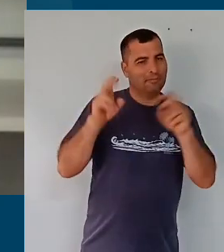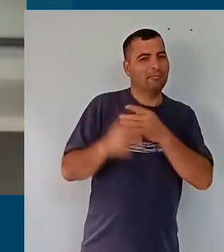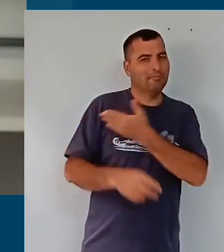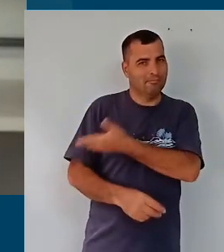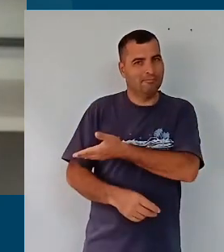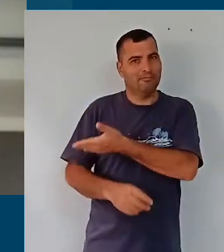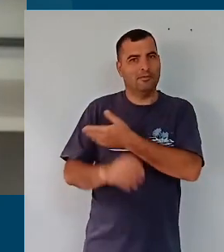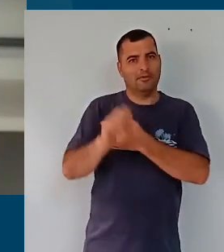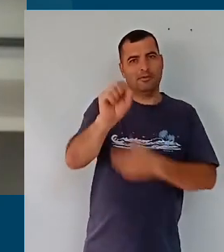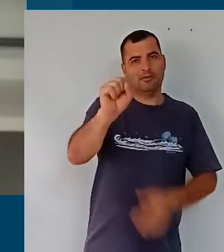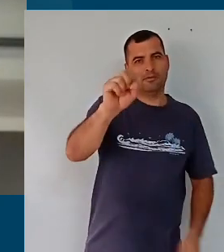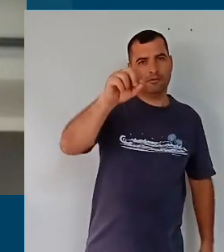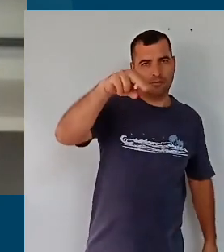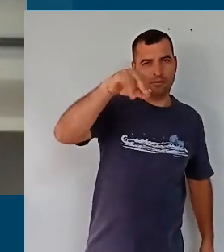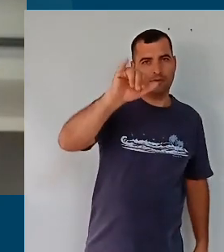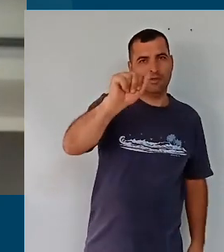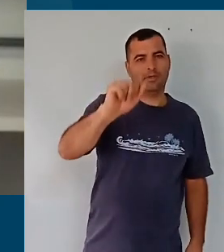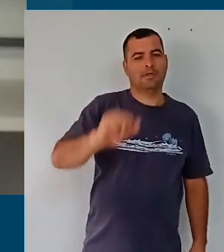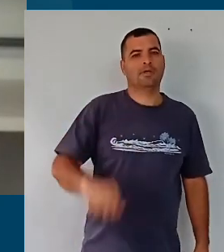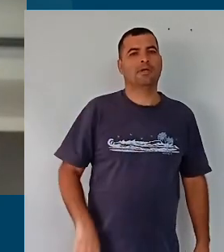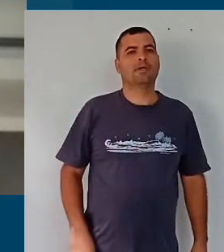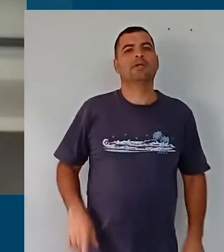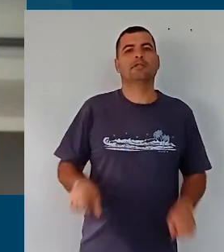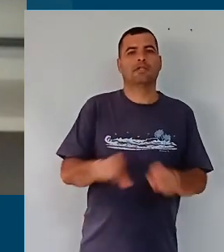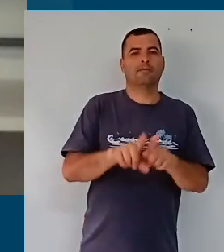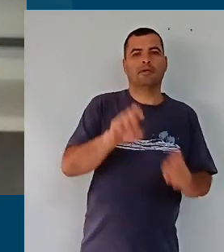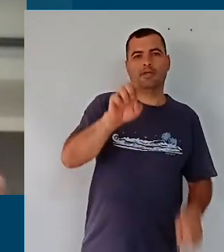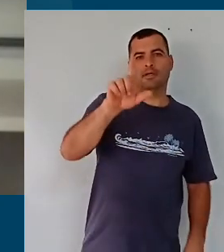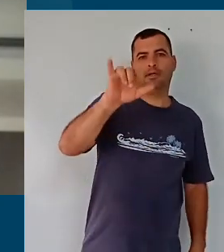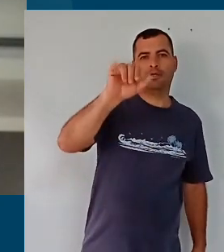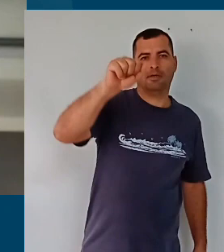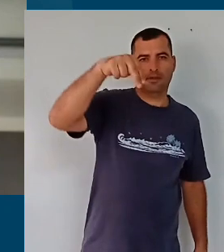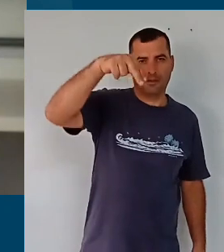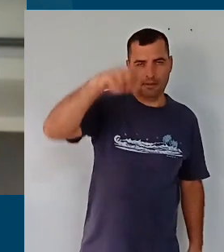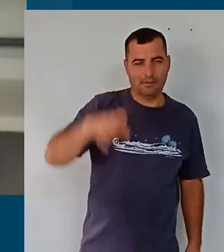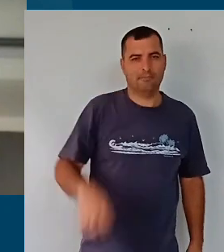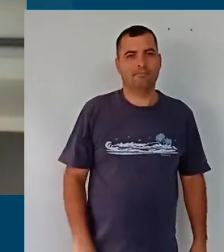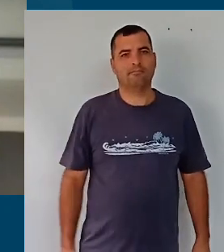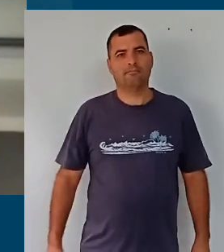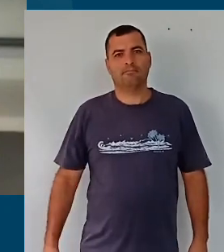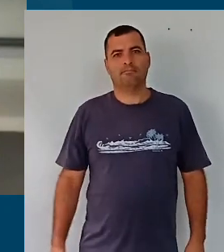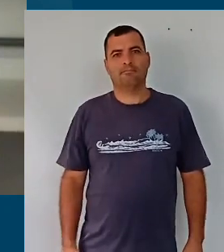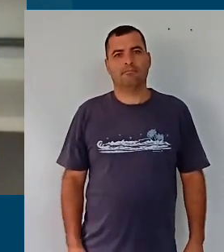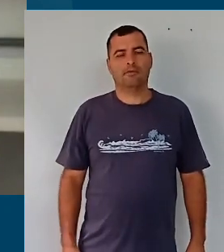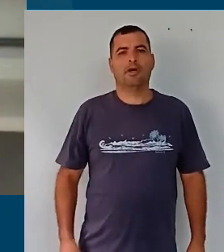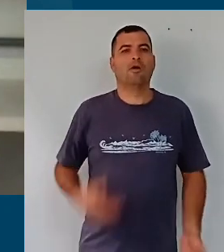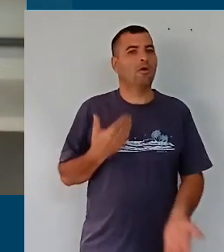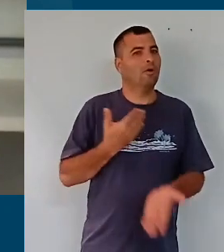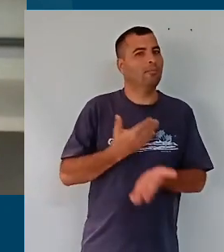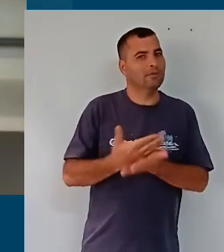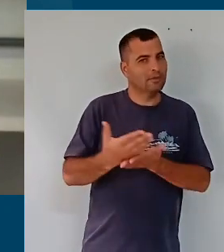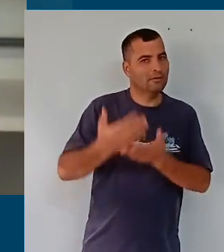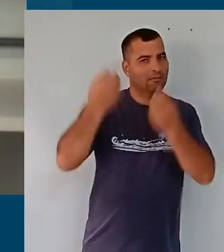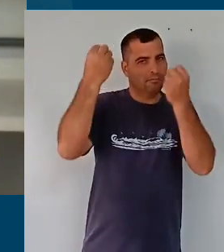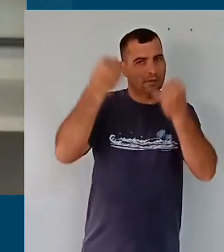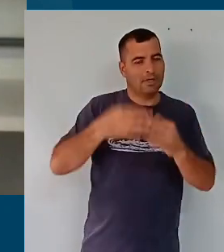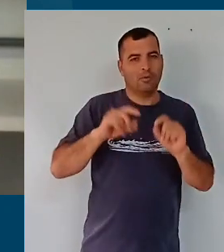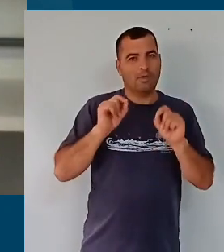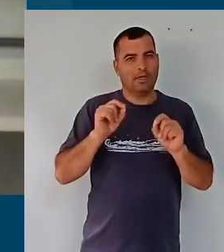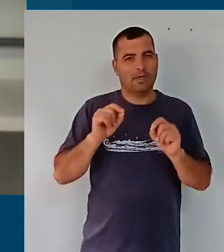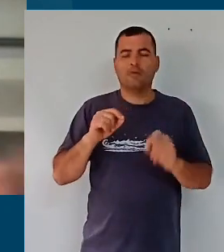professora Sônia e pela professora Liliane em relação às duas etapas. Mas, começando a dizer o seguinte,